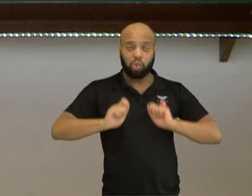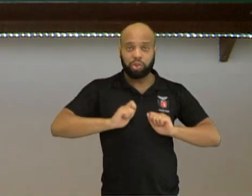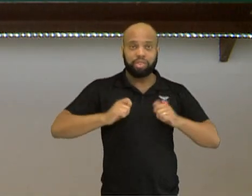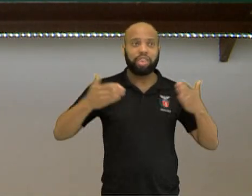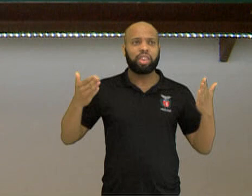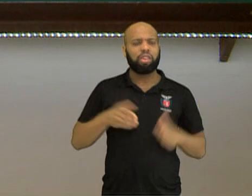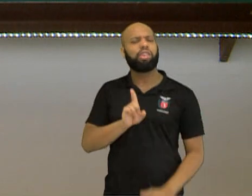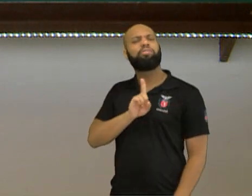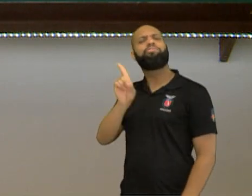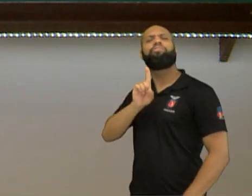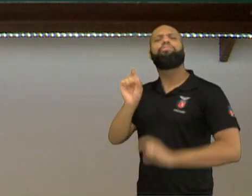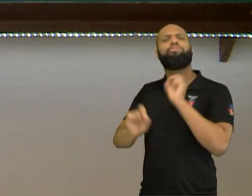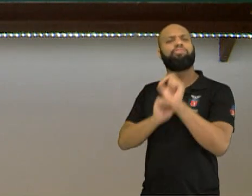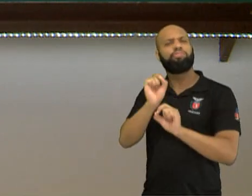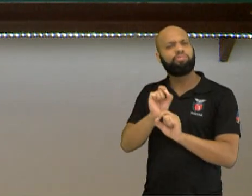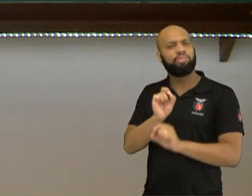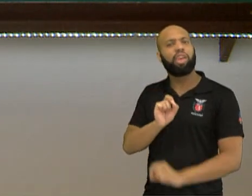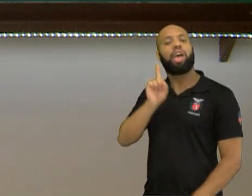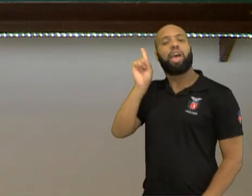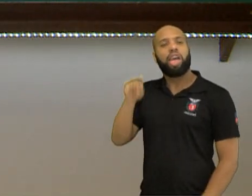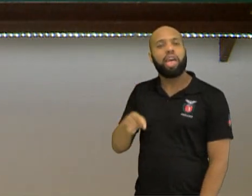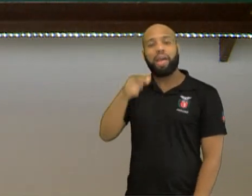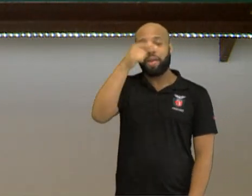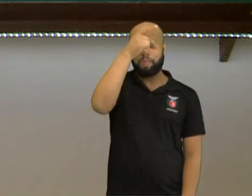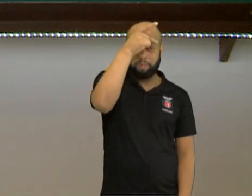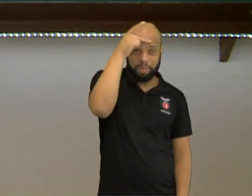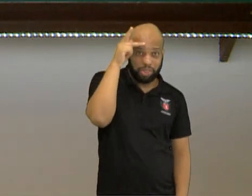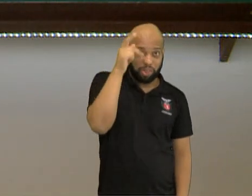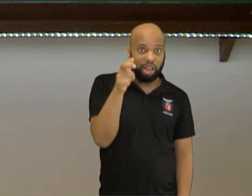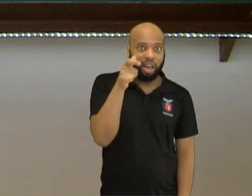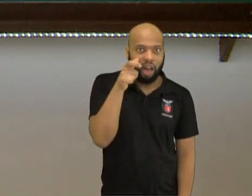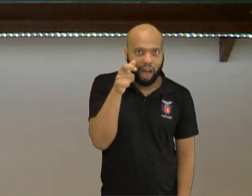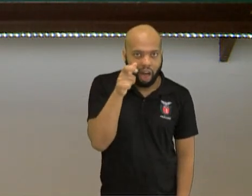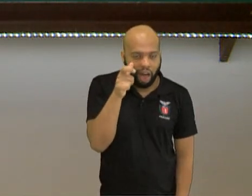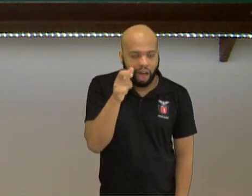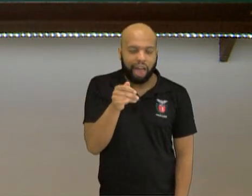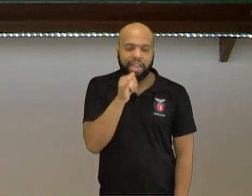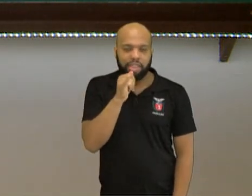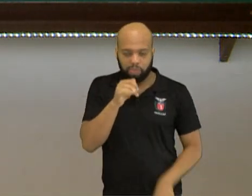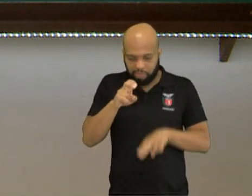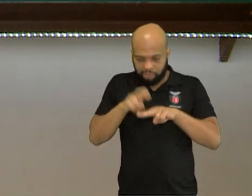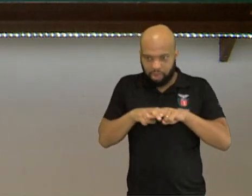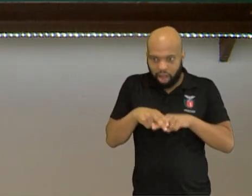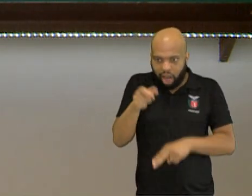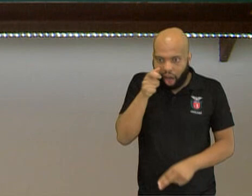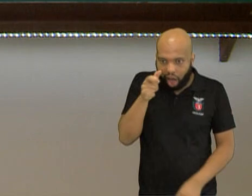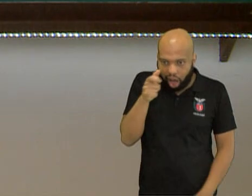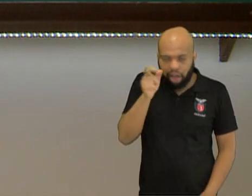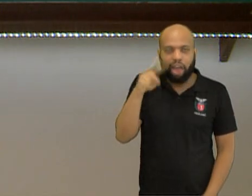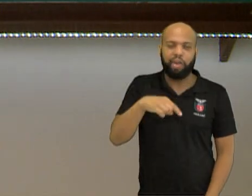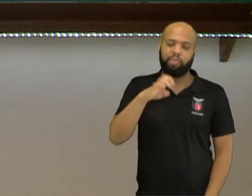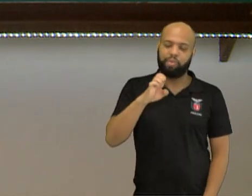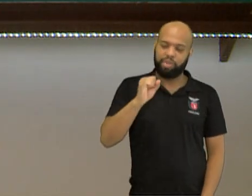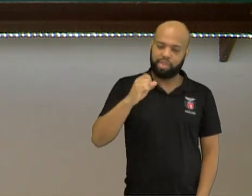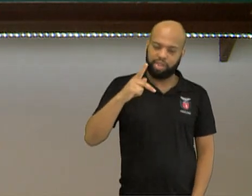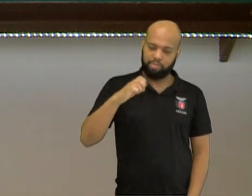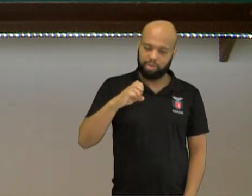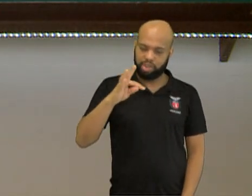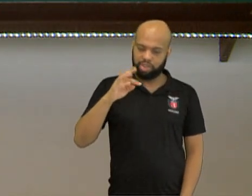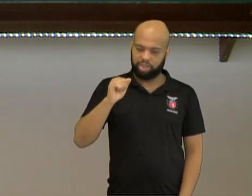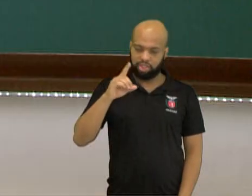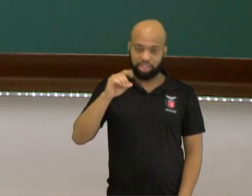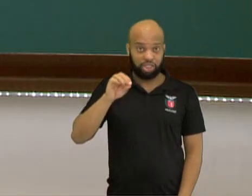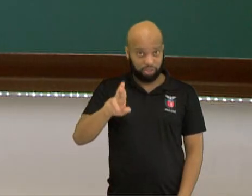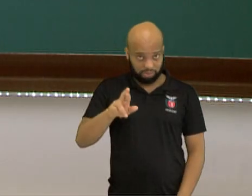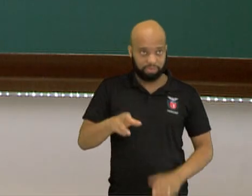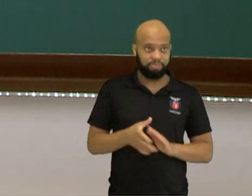espectador. Então, o espectador é aquele que vai assistir uma apresentação, né? Neste